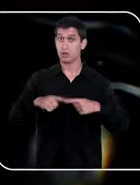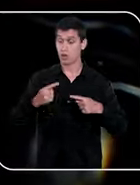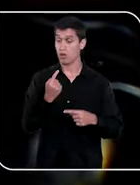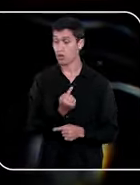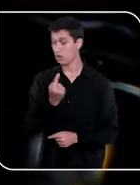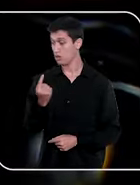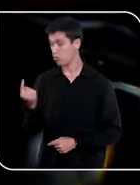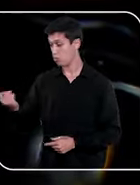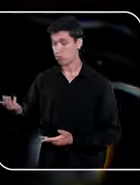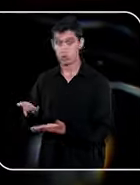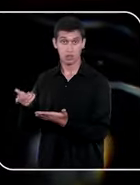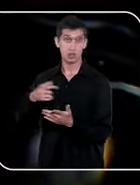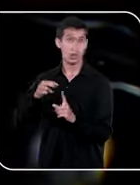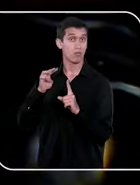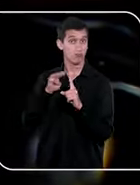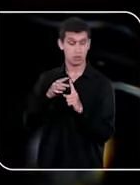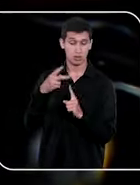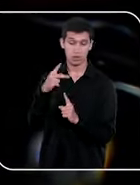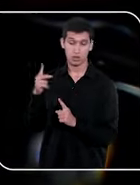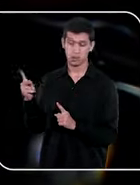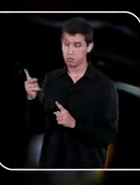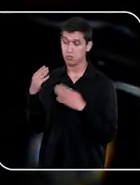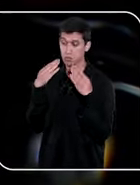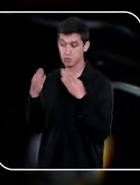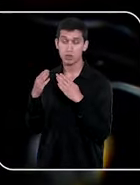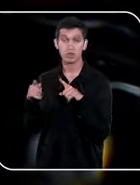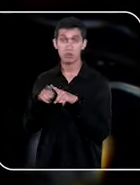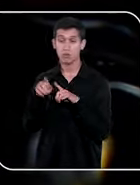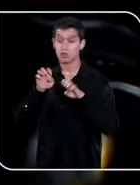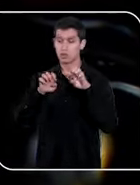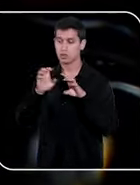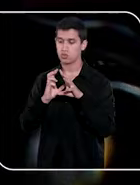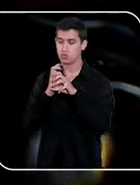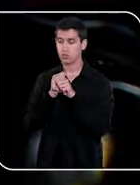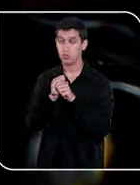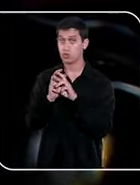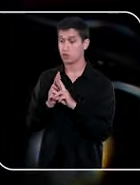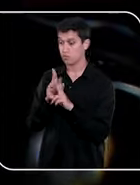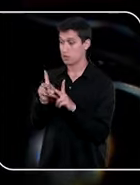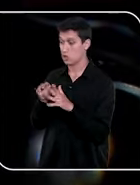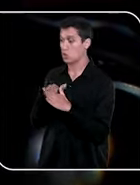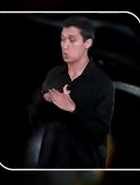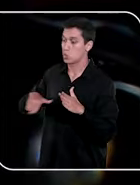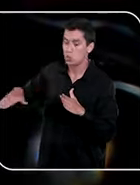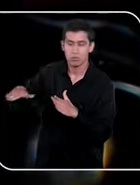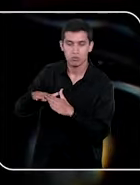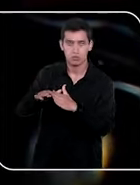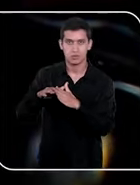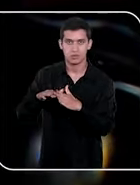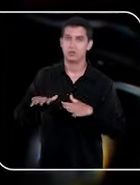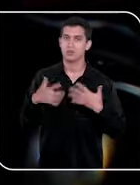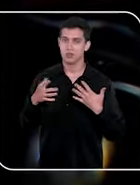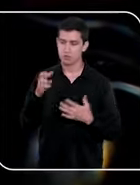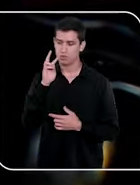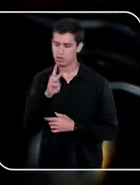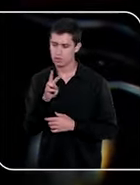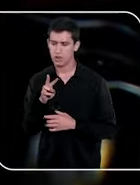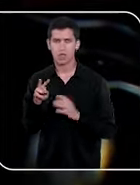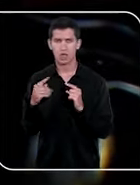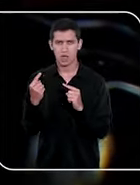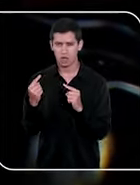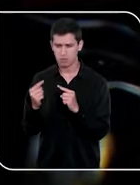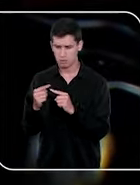sua meta, seus indicadores desdobrados daquele do STJ. Então, a gente percebeu que essa apropriação